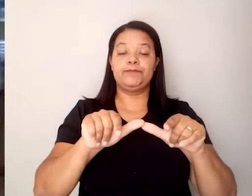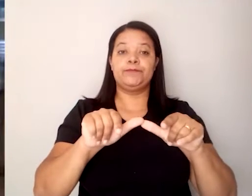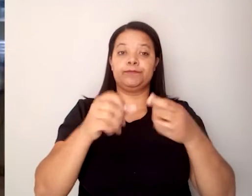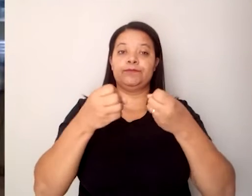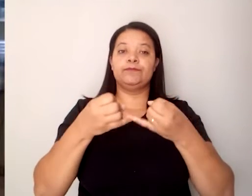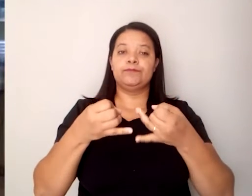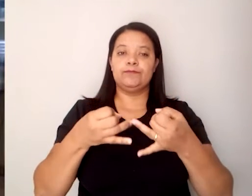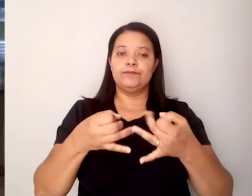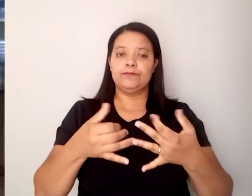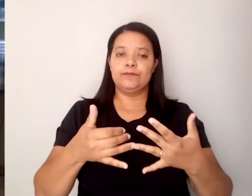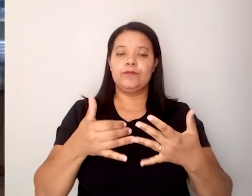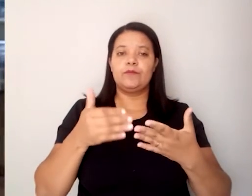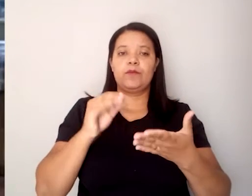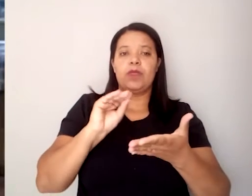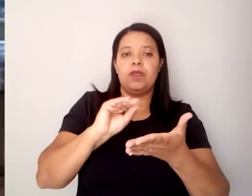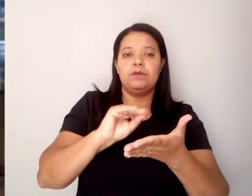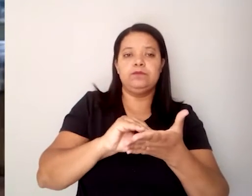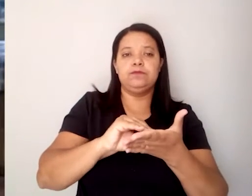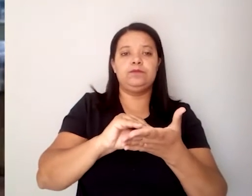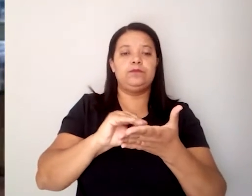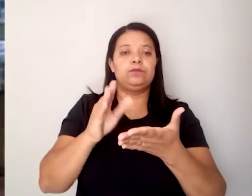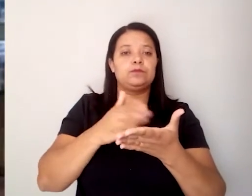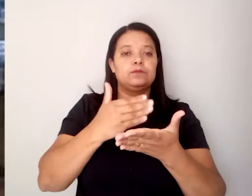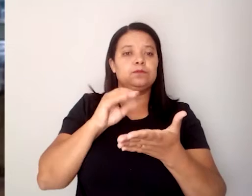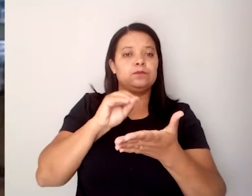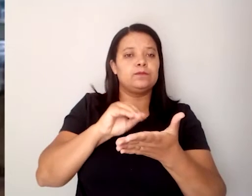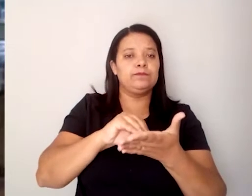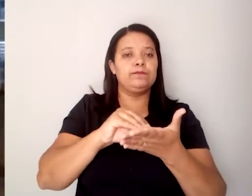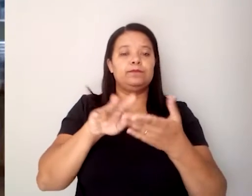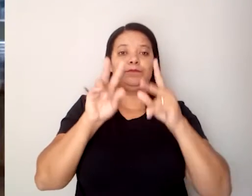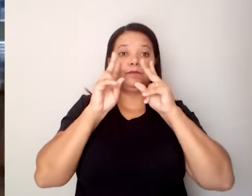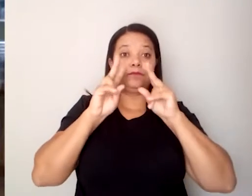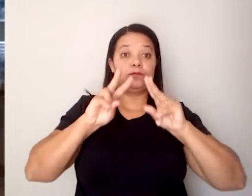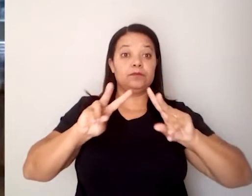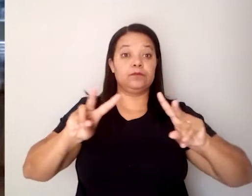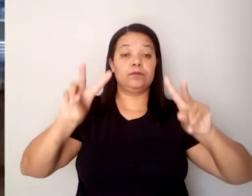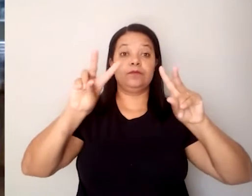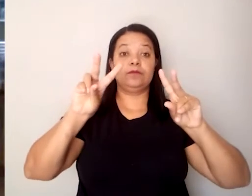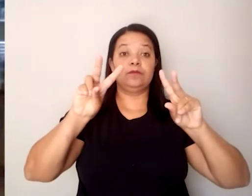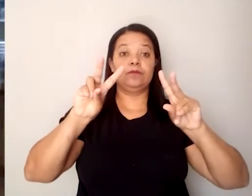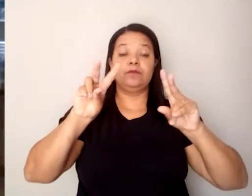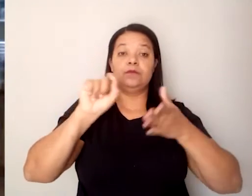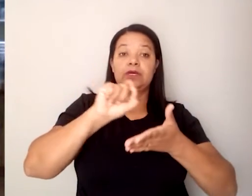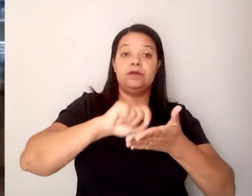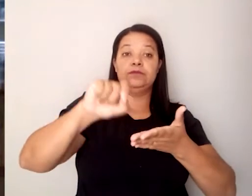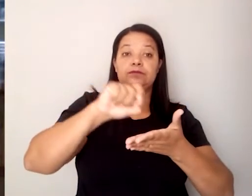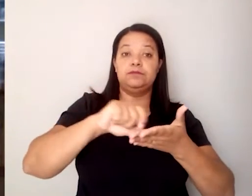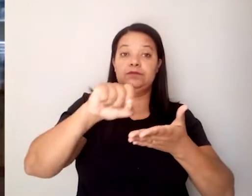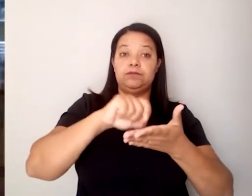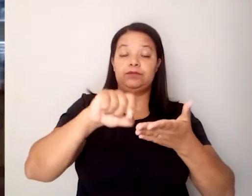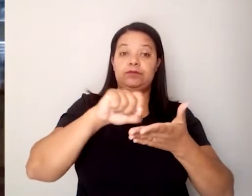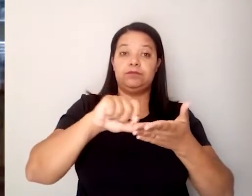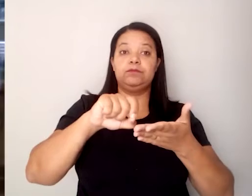pelos pouquíssimos registros visuais e escritos que nós